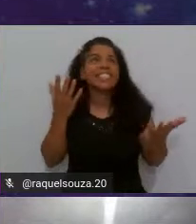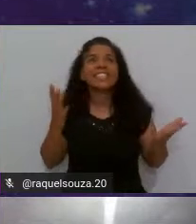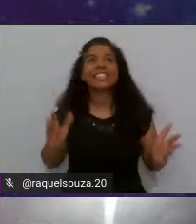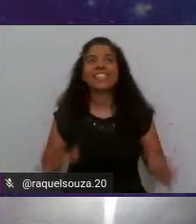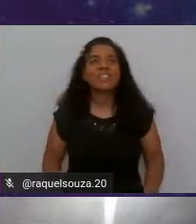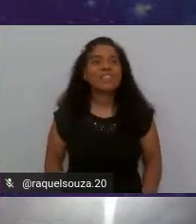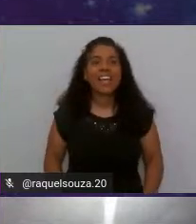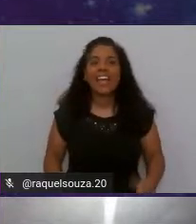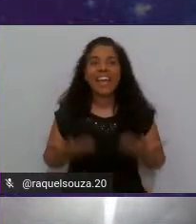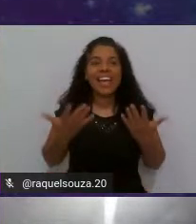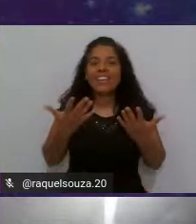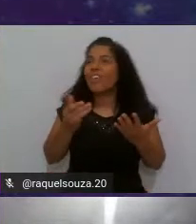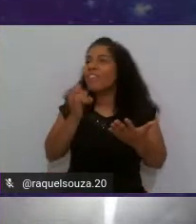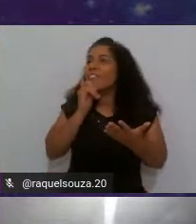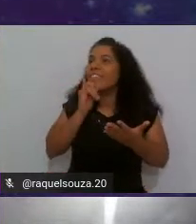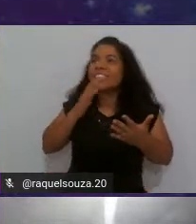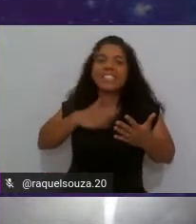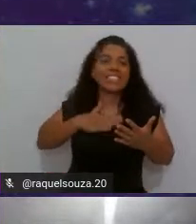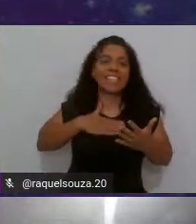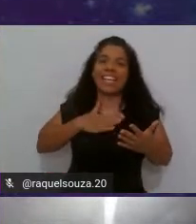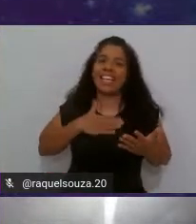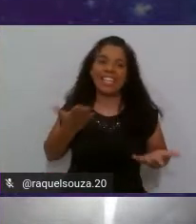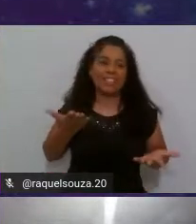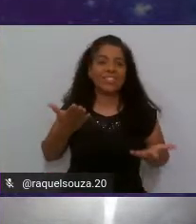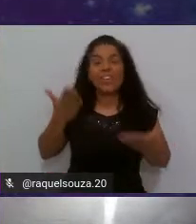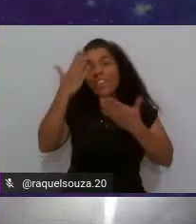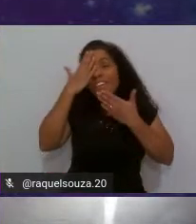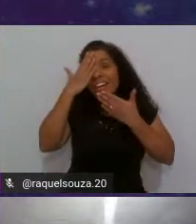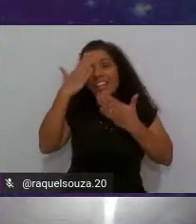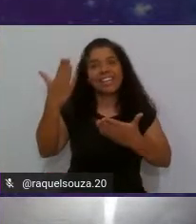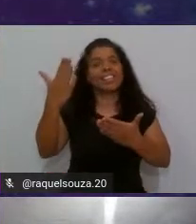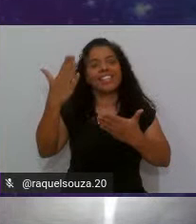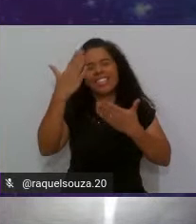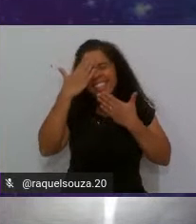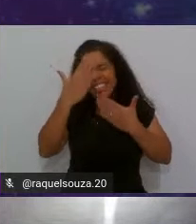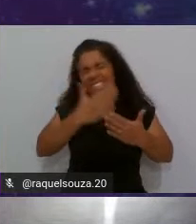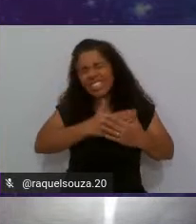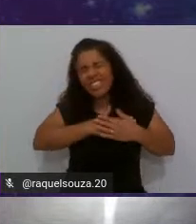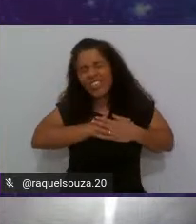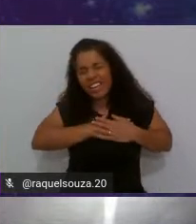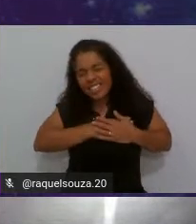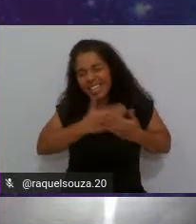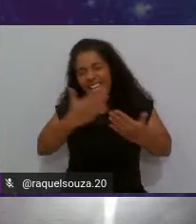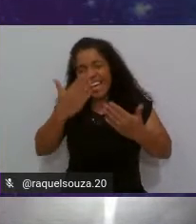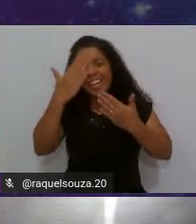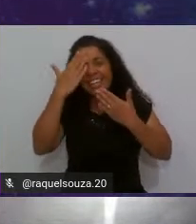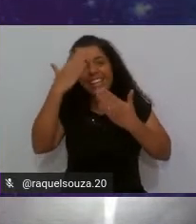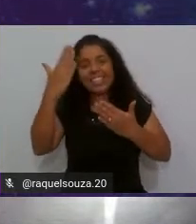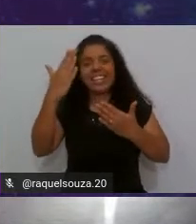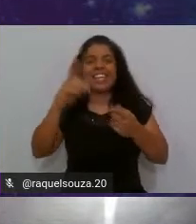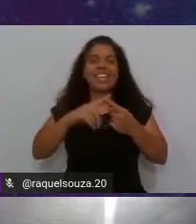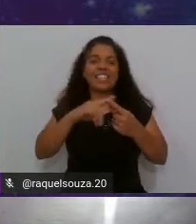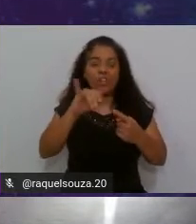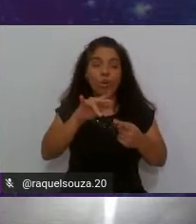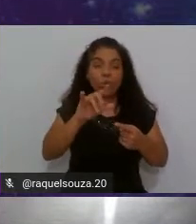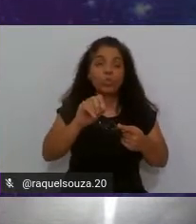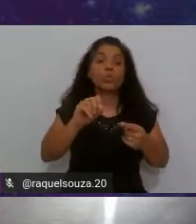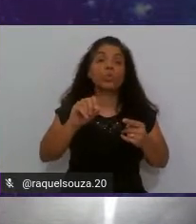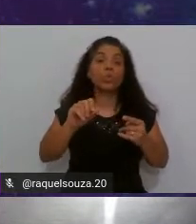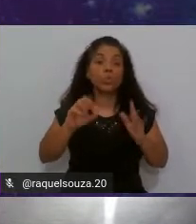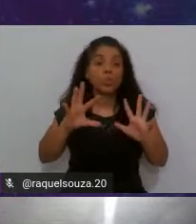espelho assim né cara então eu agradeço muito de coração mesmo ao Júlio de Lima toda essa